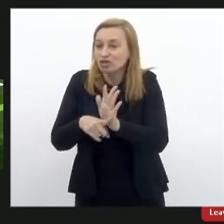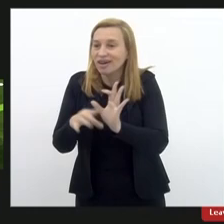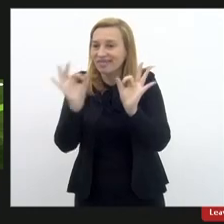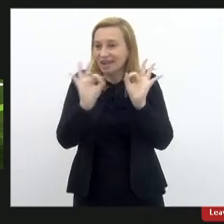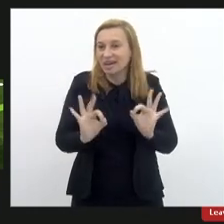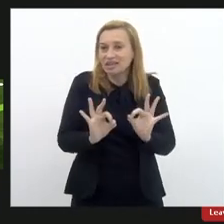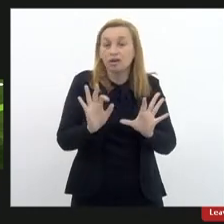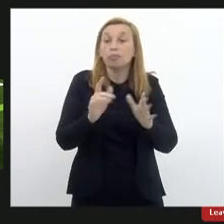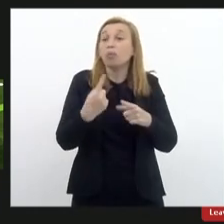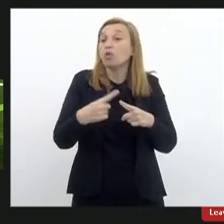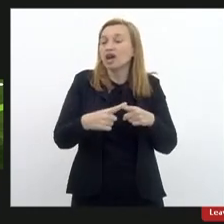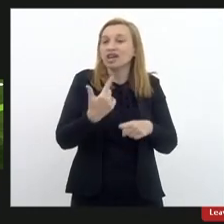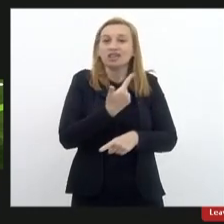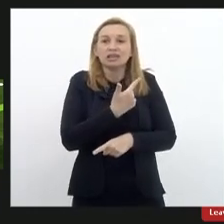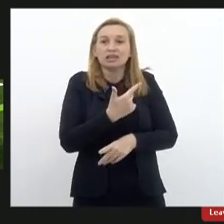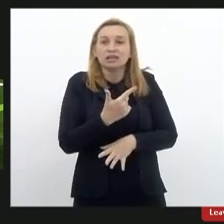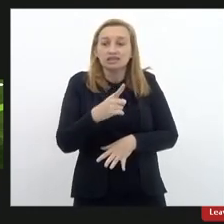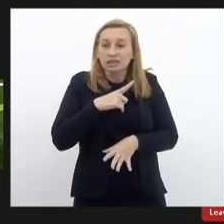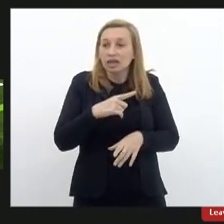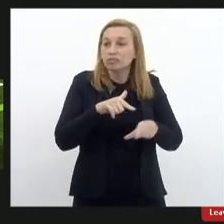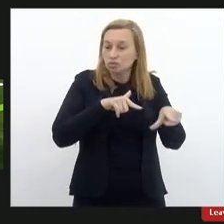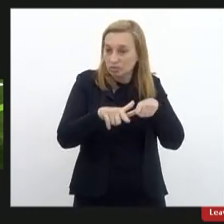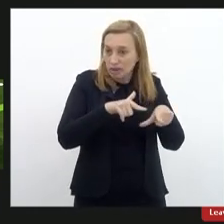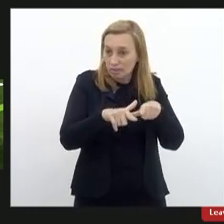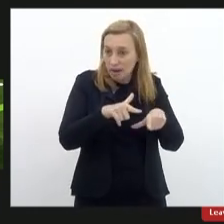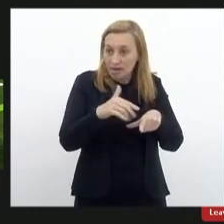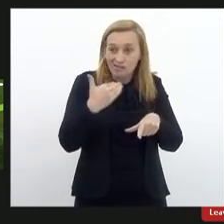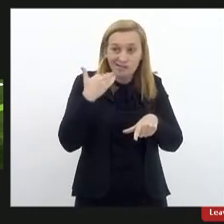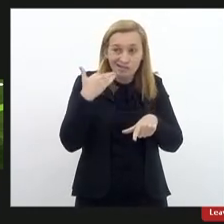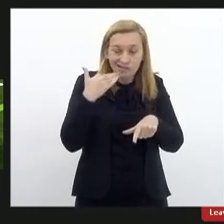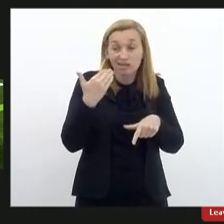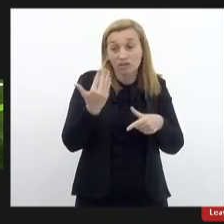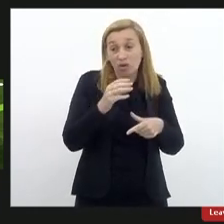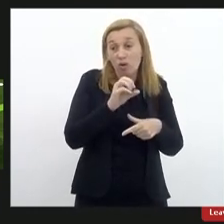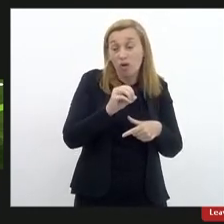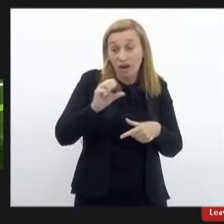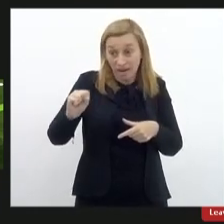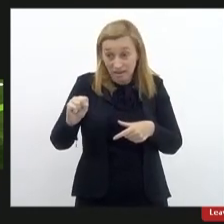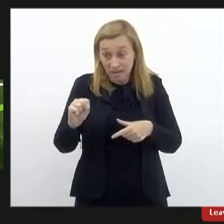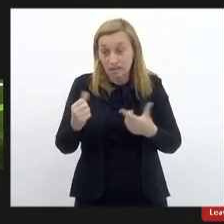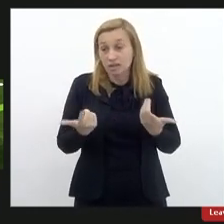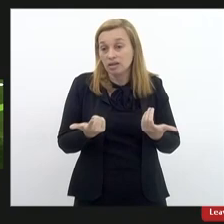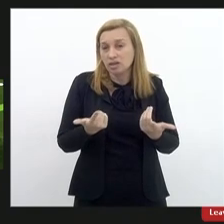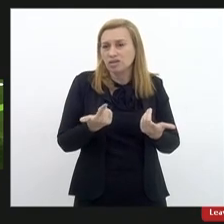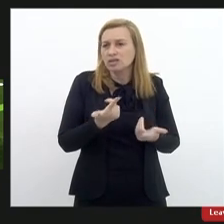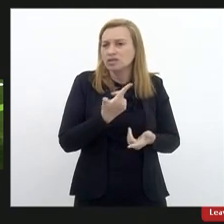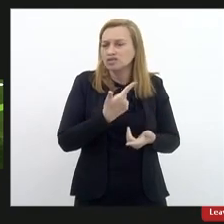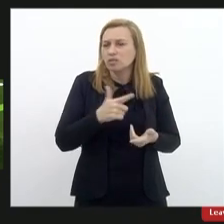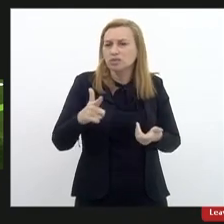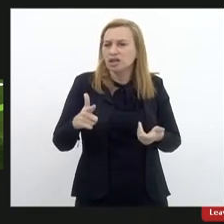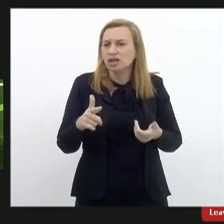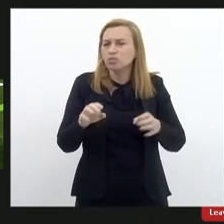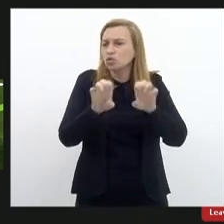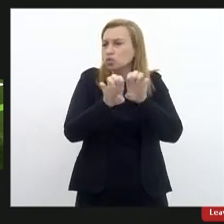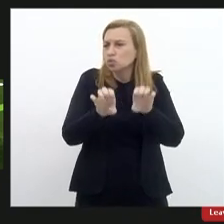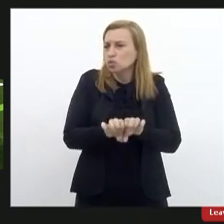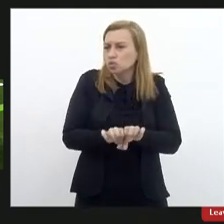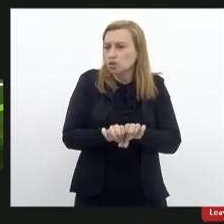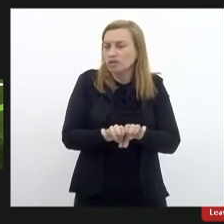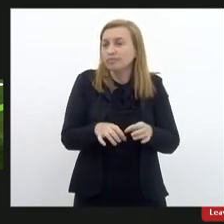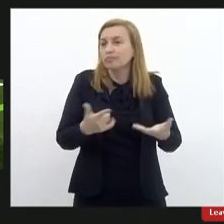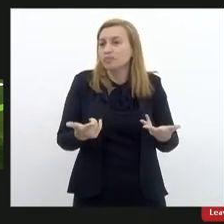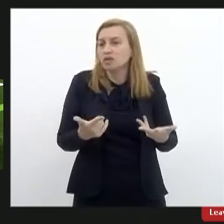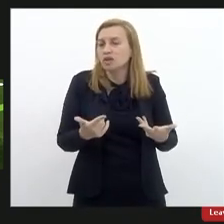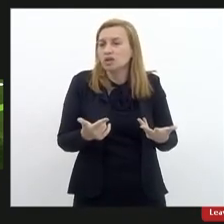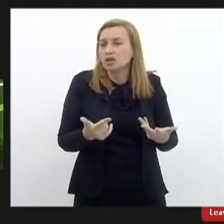temos um trabalho engessado por OS, não temos infraestrutura e